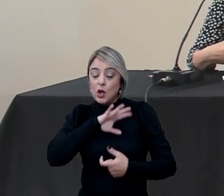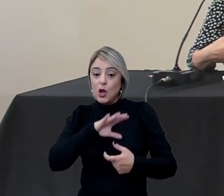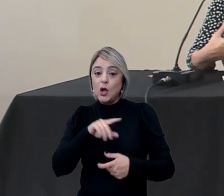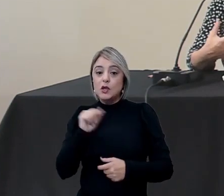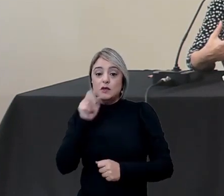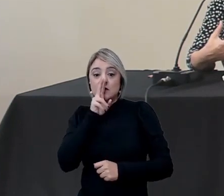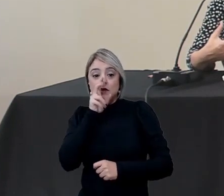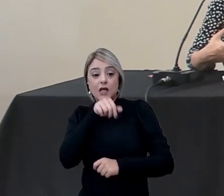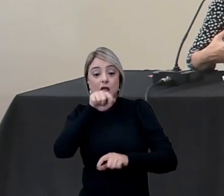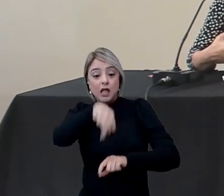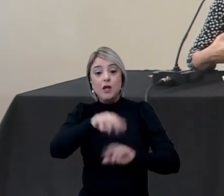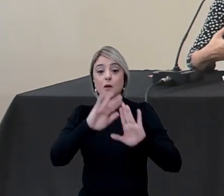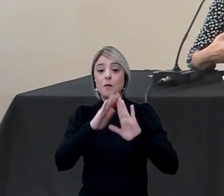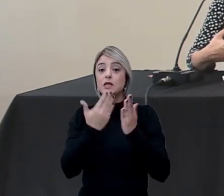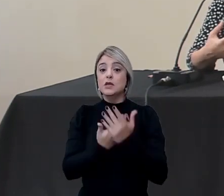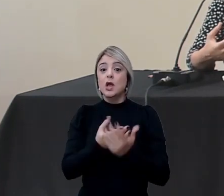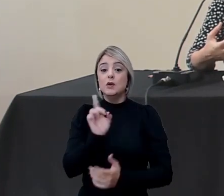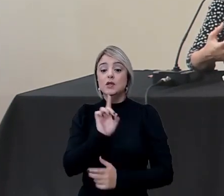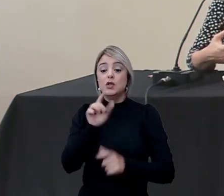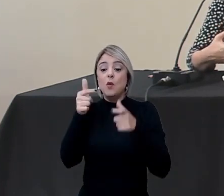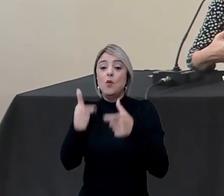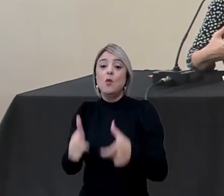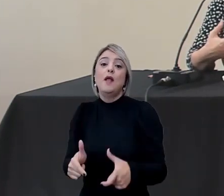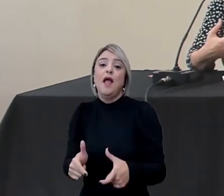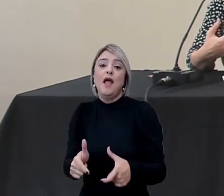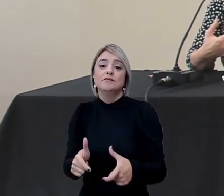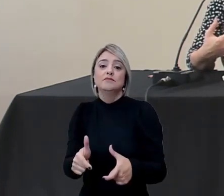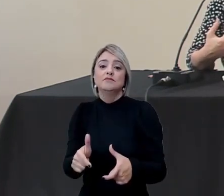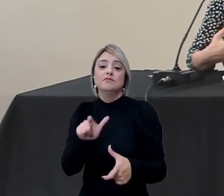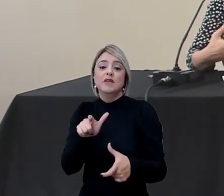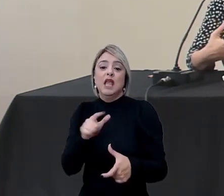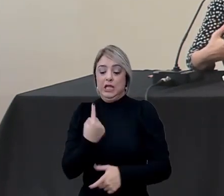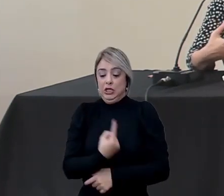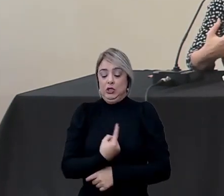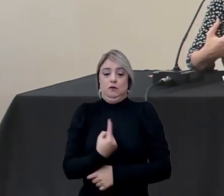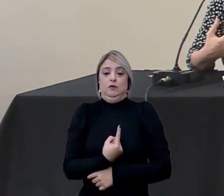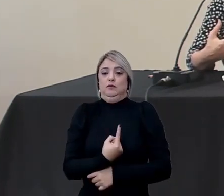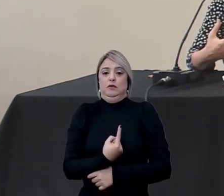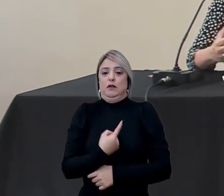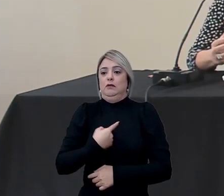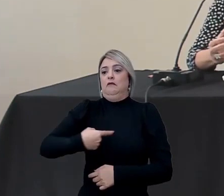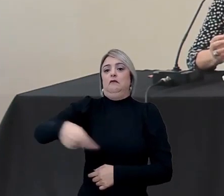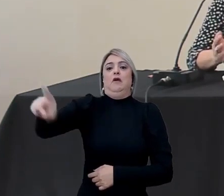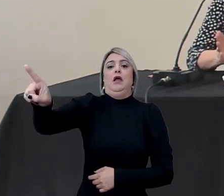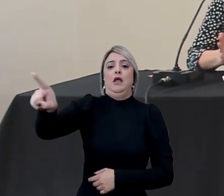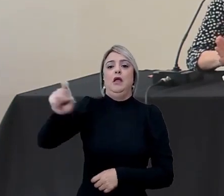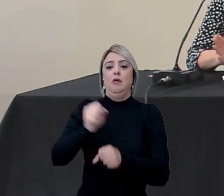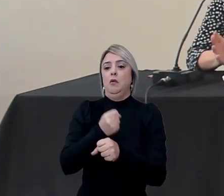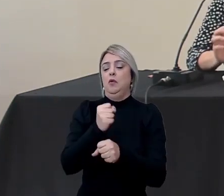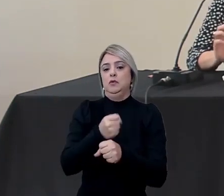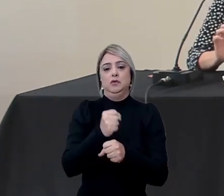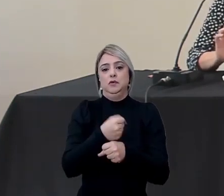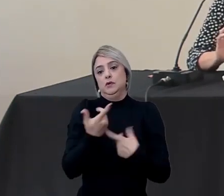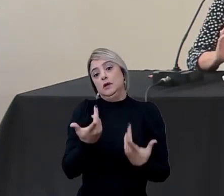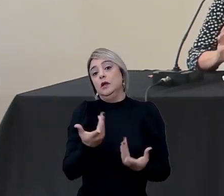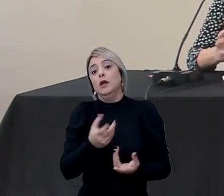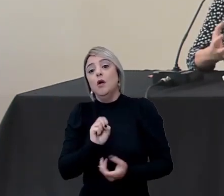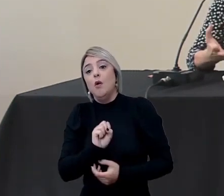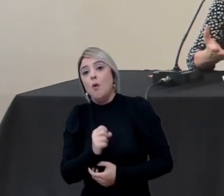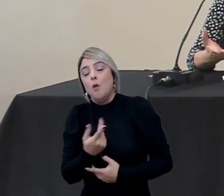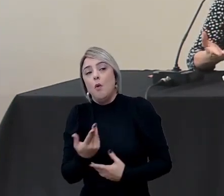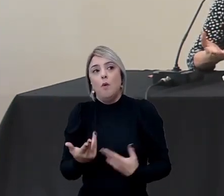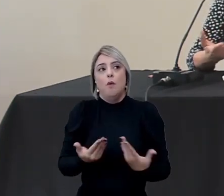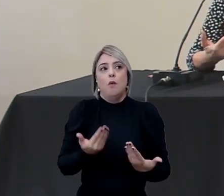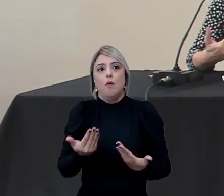que uma escola, ela não é apenas um lugar onde individualmente a gente vai construir ou